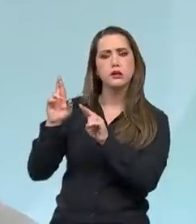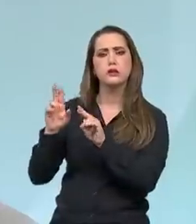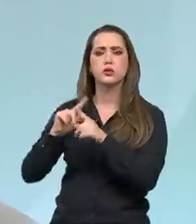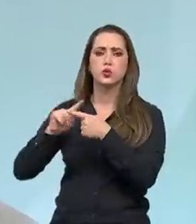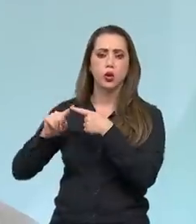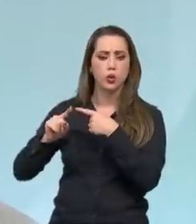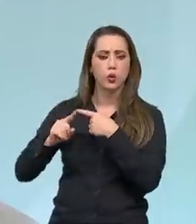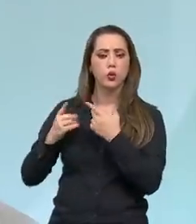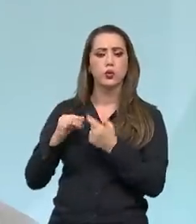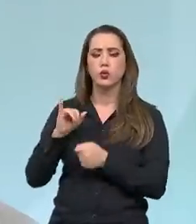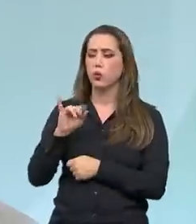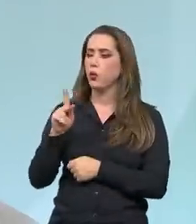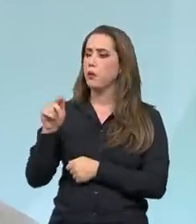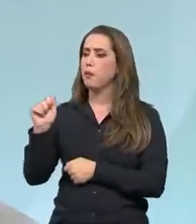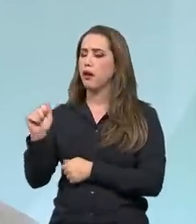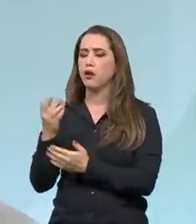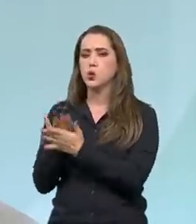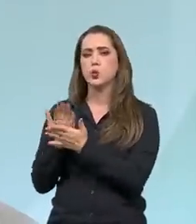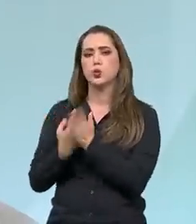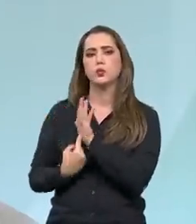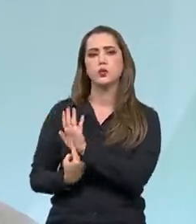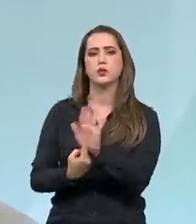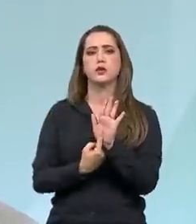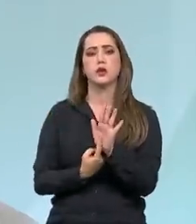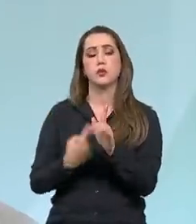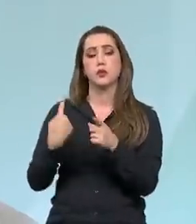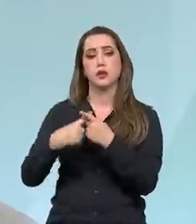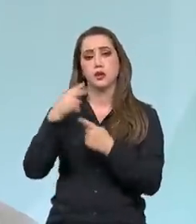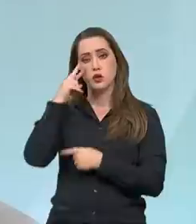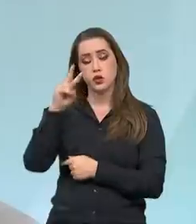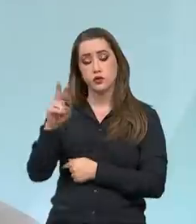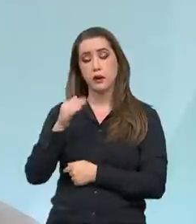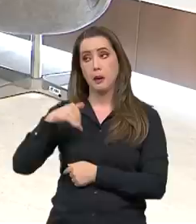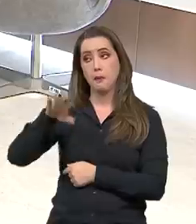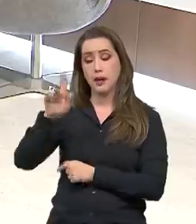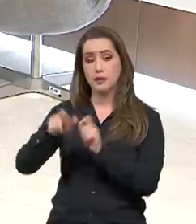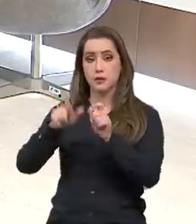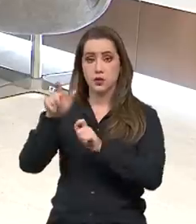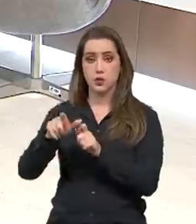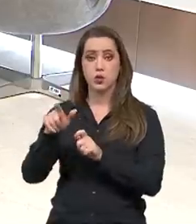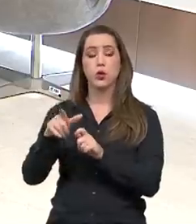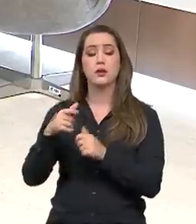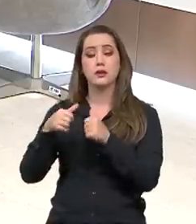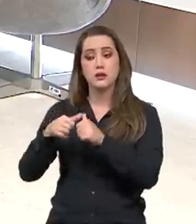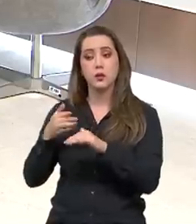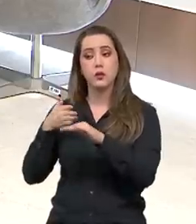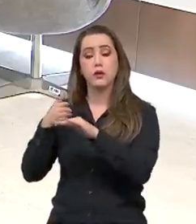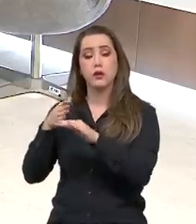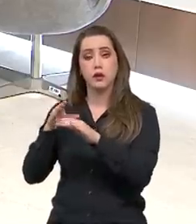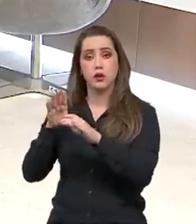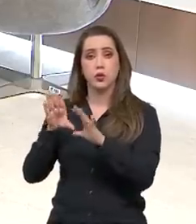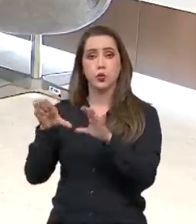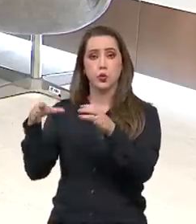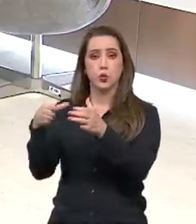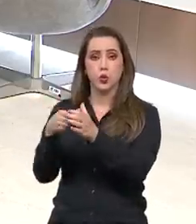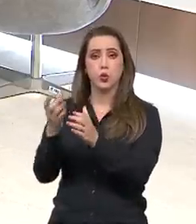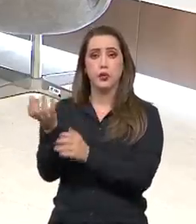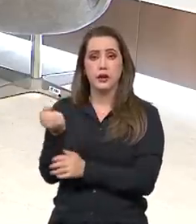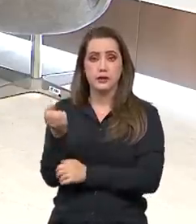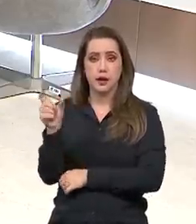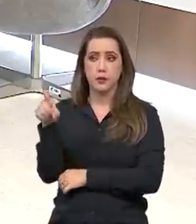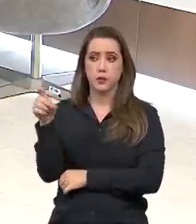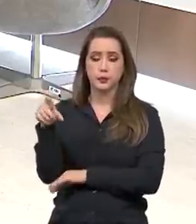o incremento, ou seja, o aumento de famílias dentro do Auxílio Brasil. Tá certo. Agora, além desse dado referente a